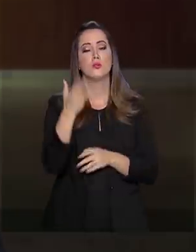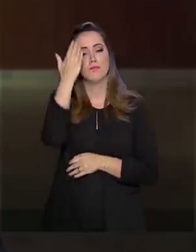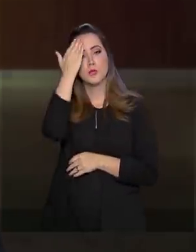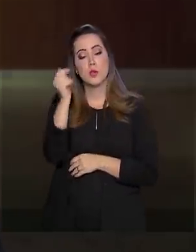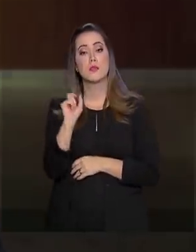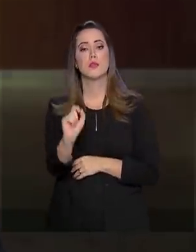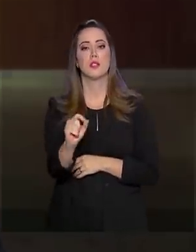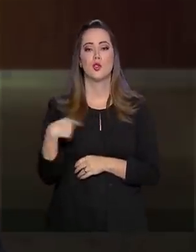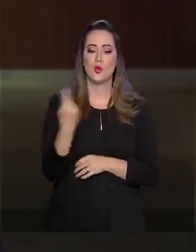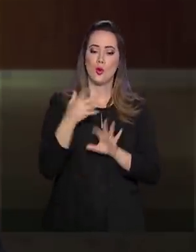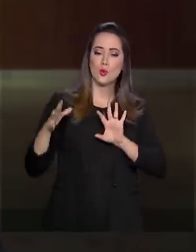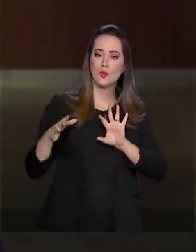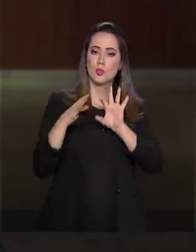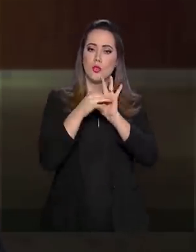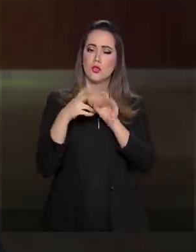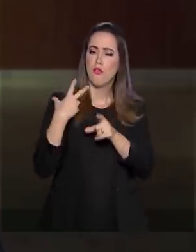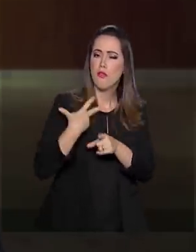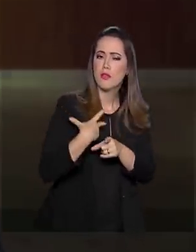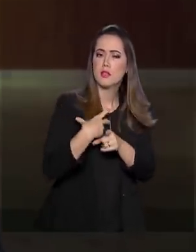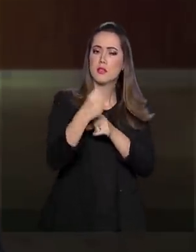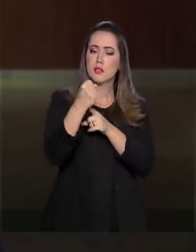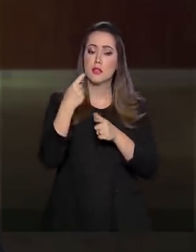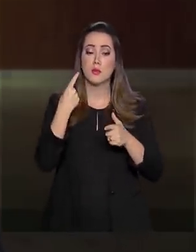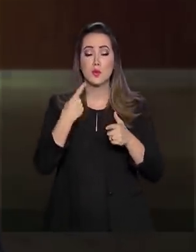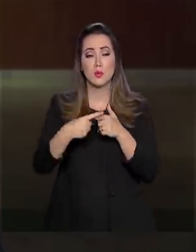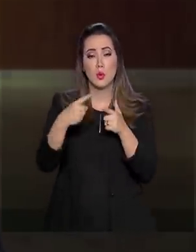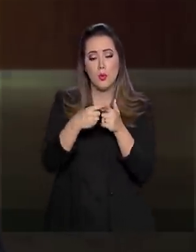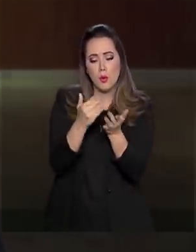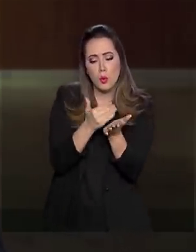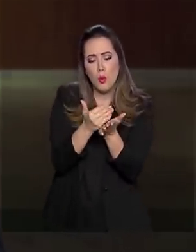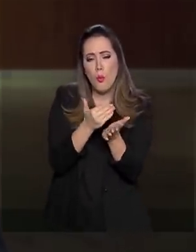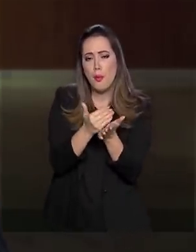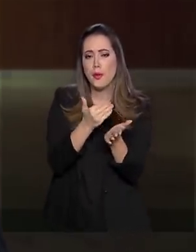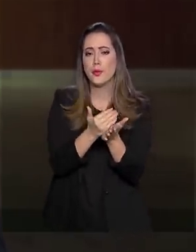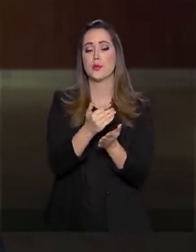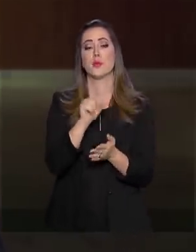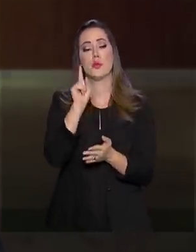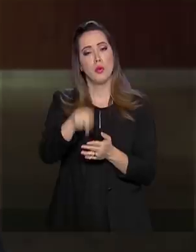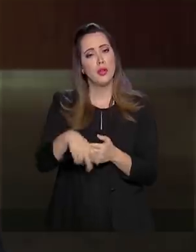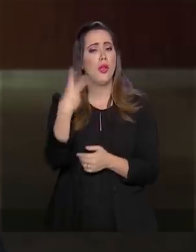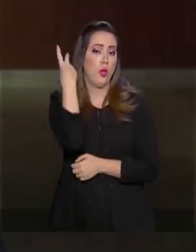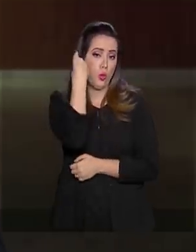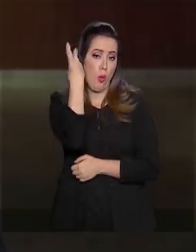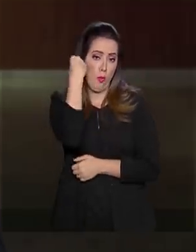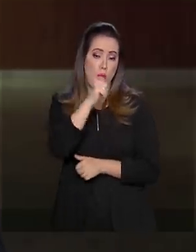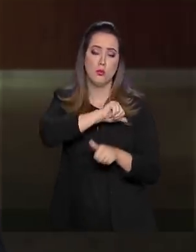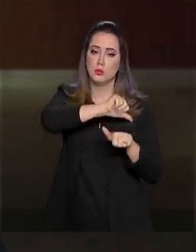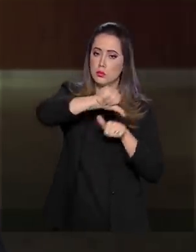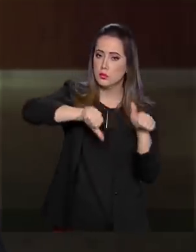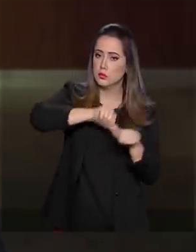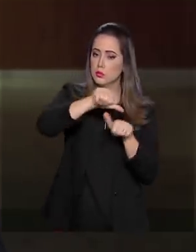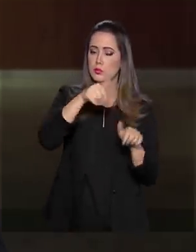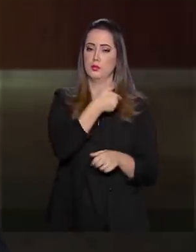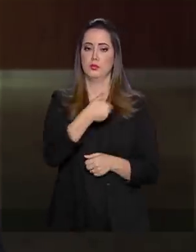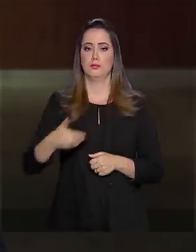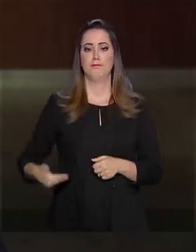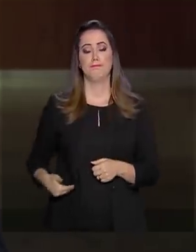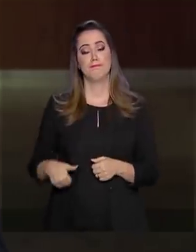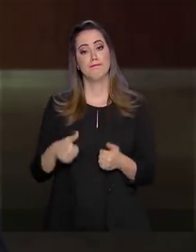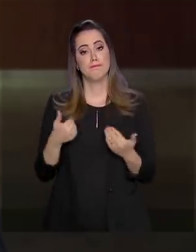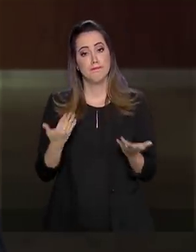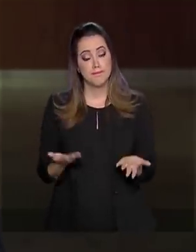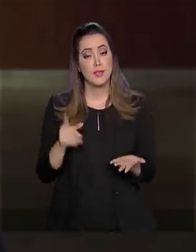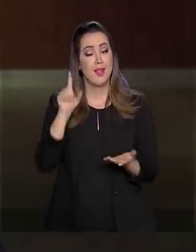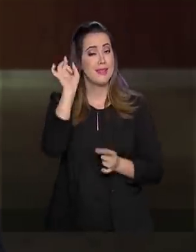sei que, unidos, ultrapassaremos essas dificuldades iniciais, que são naturais nas transições de governo,